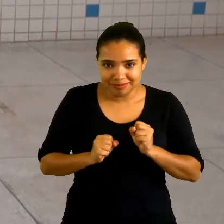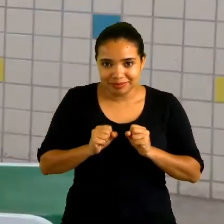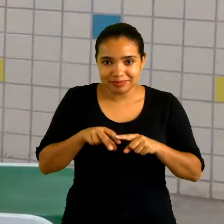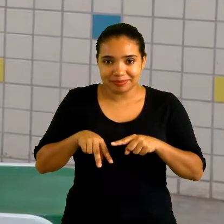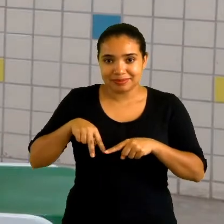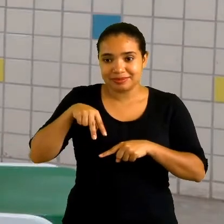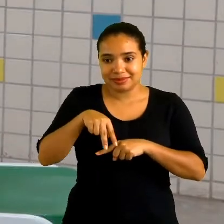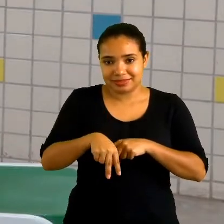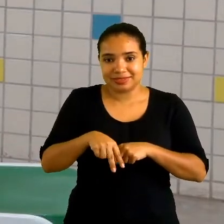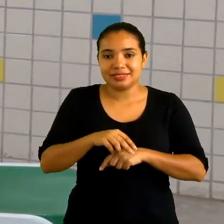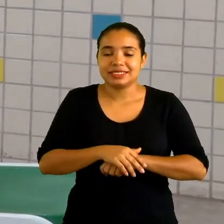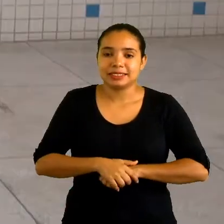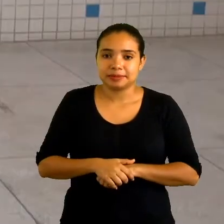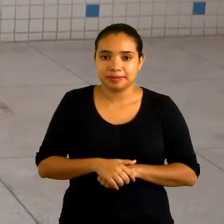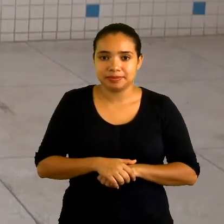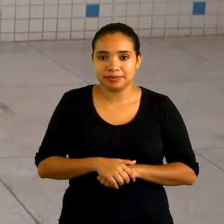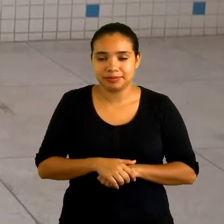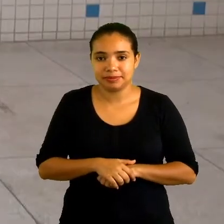salta.